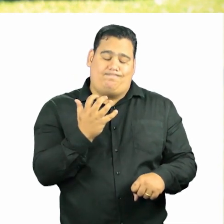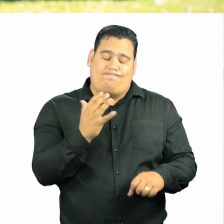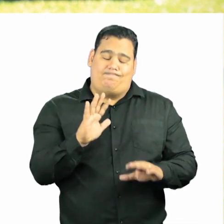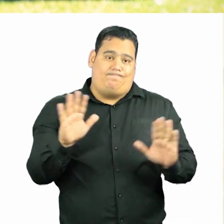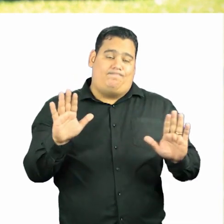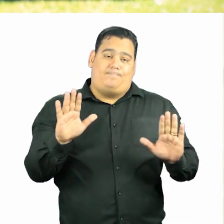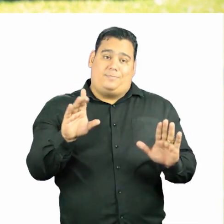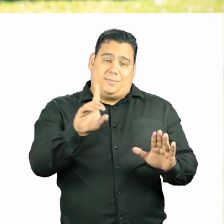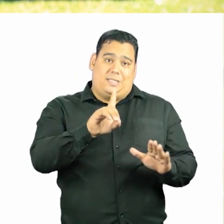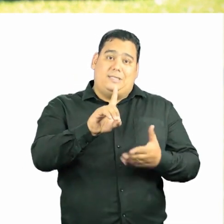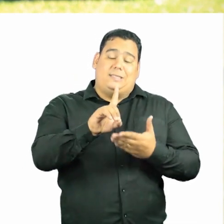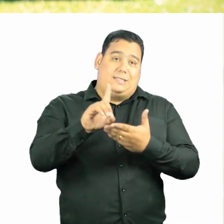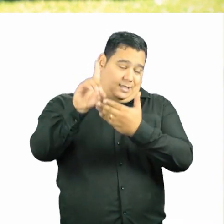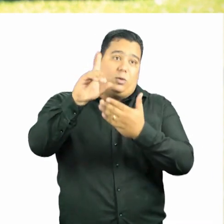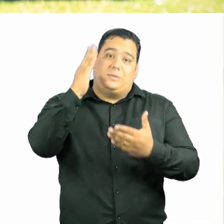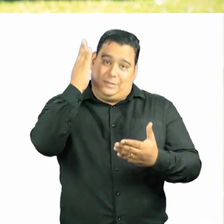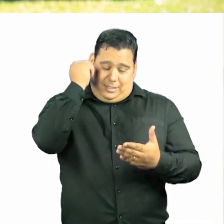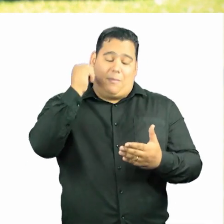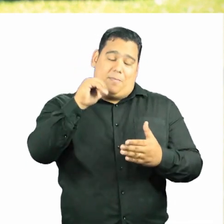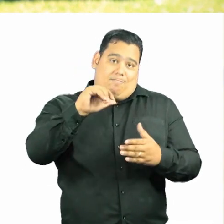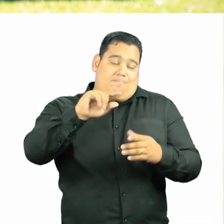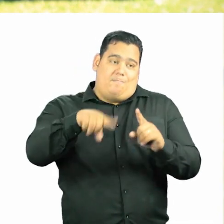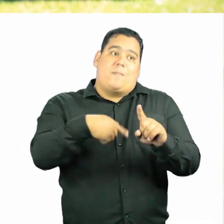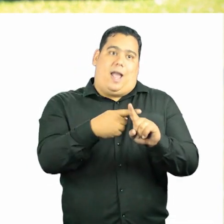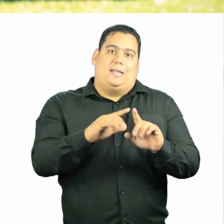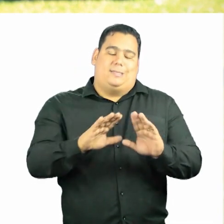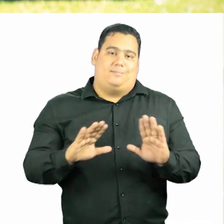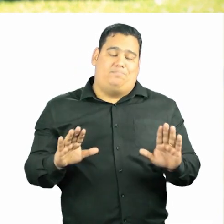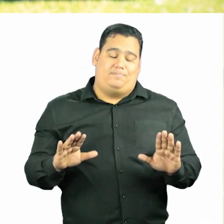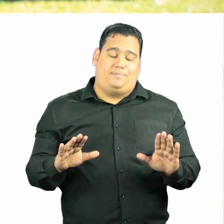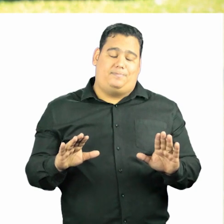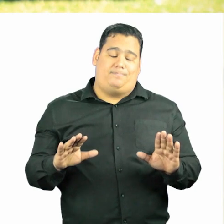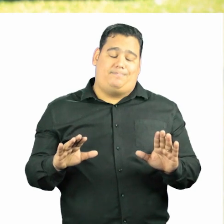de eu saber mais do que eu devia. Entendo?